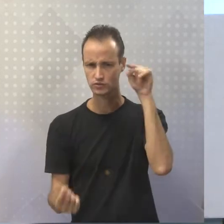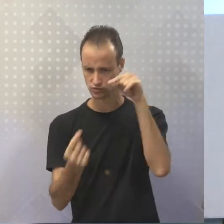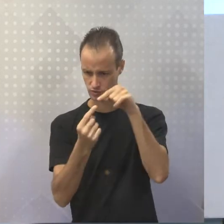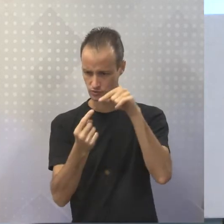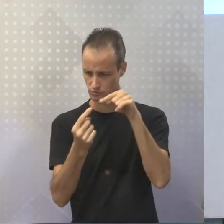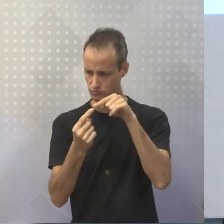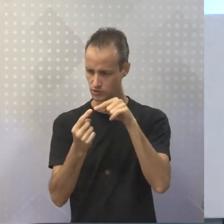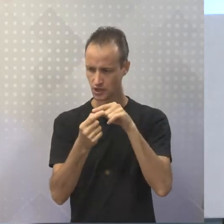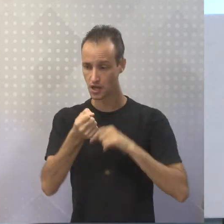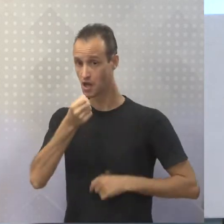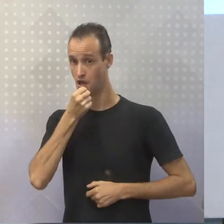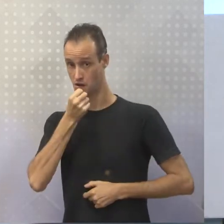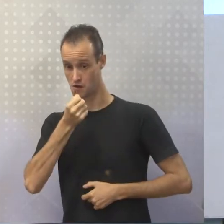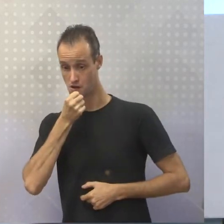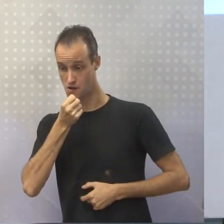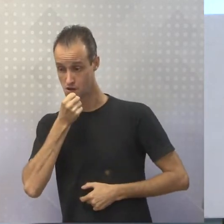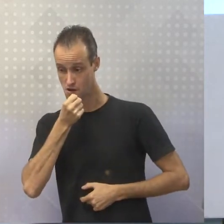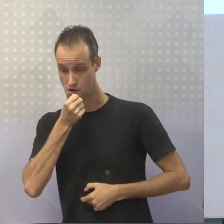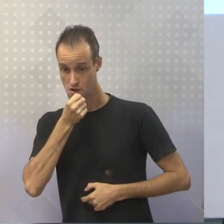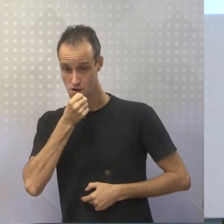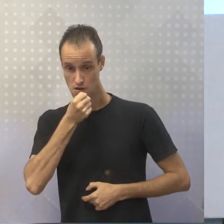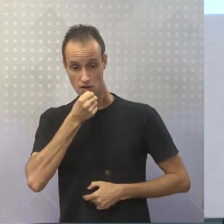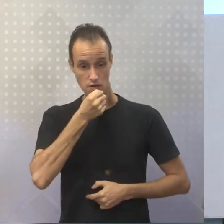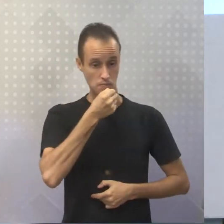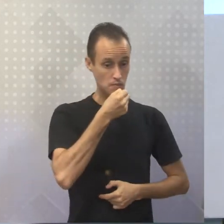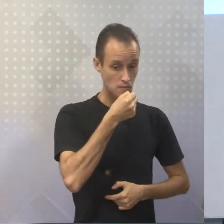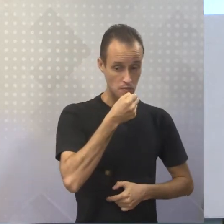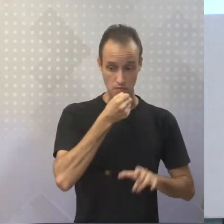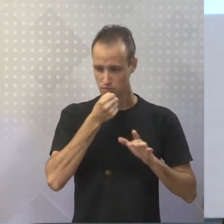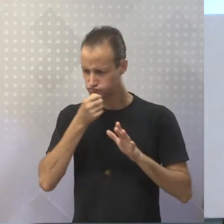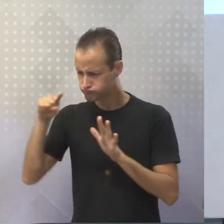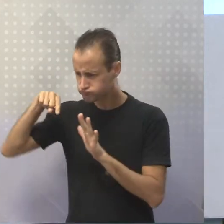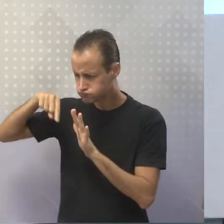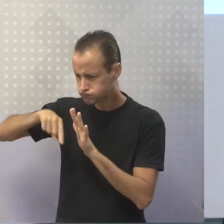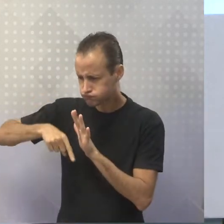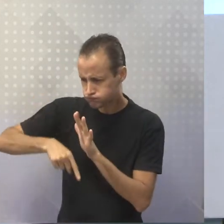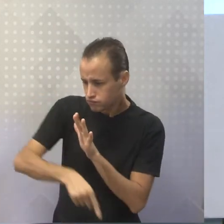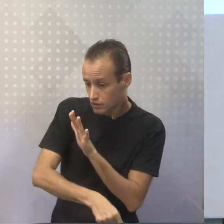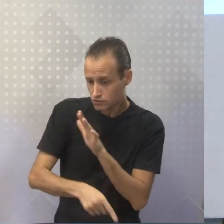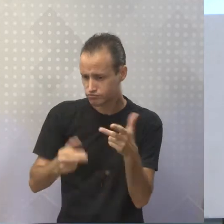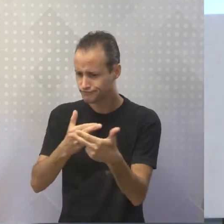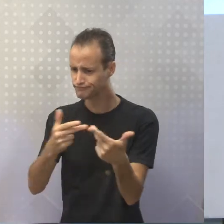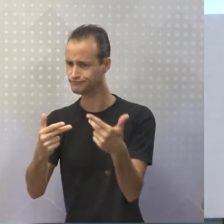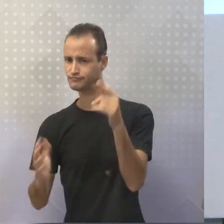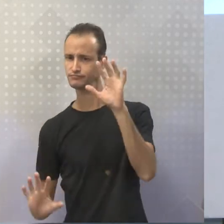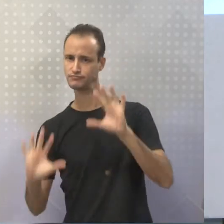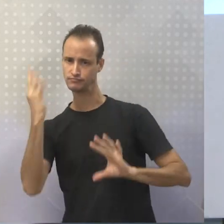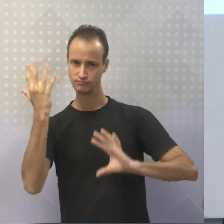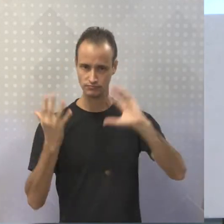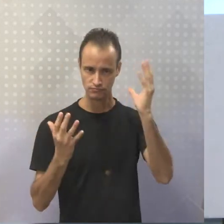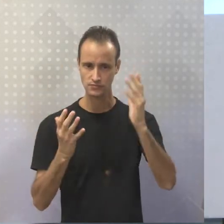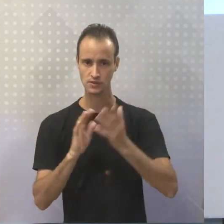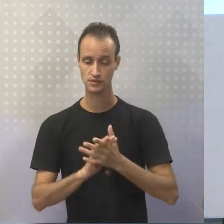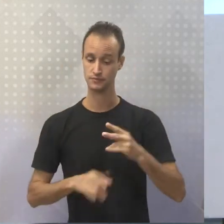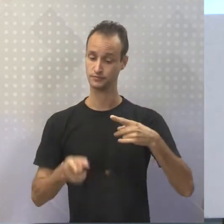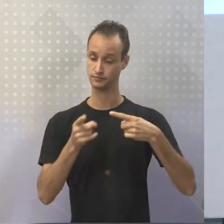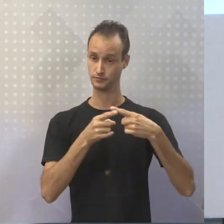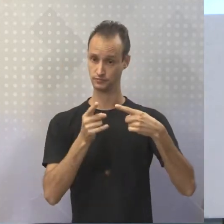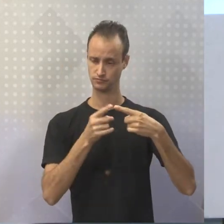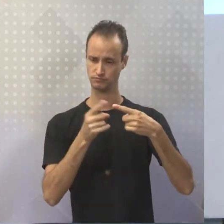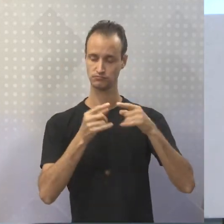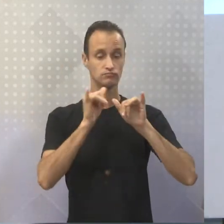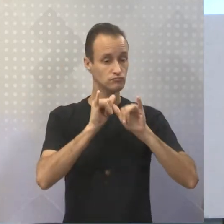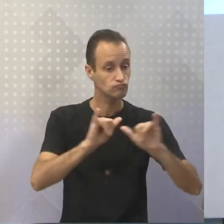vai se aprofundar no fato narrado. E, diferentemente da notícia que